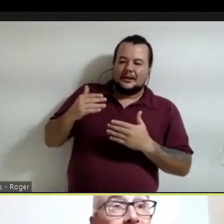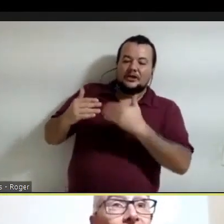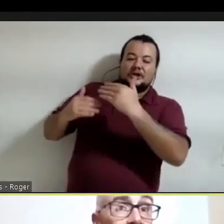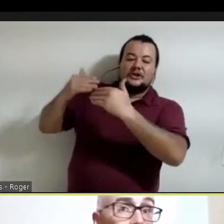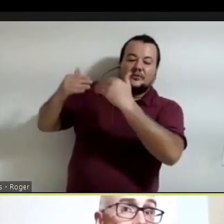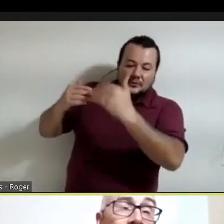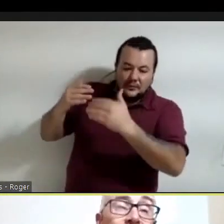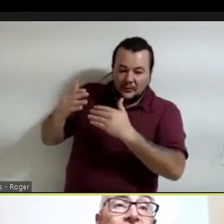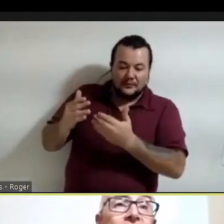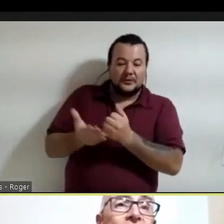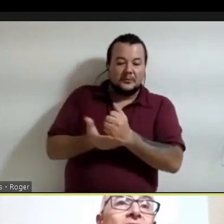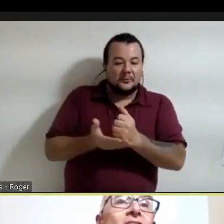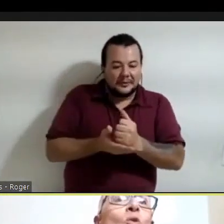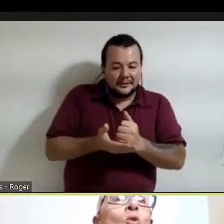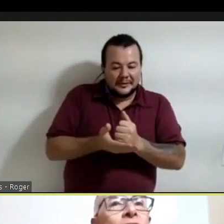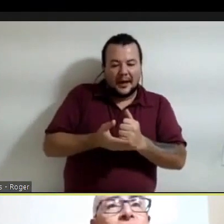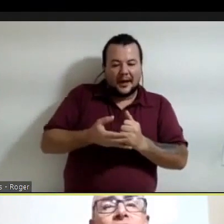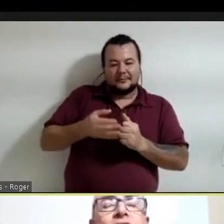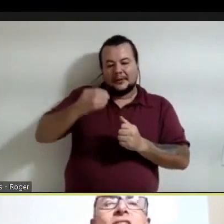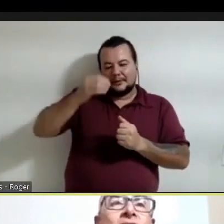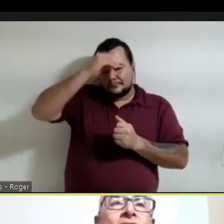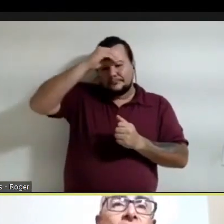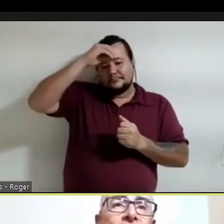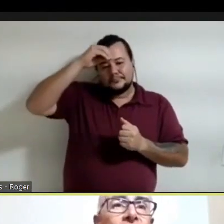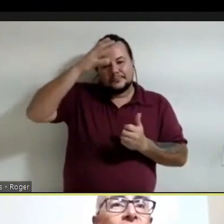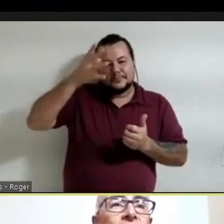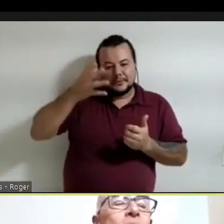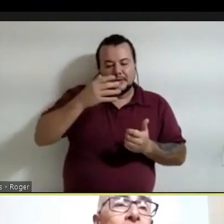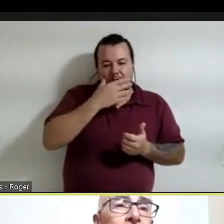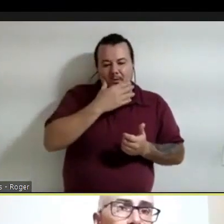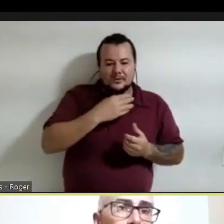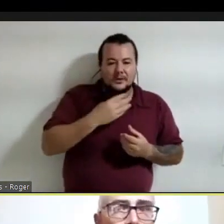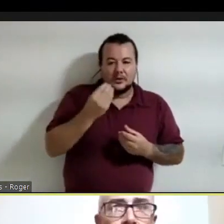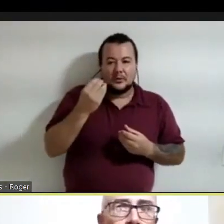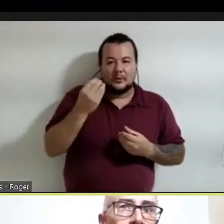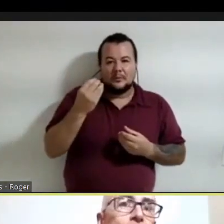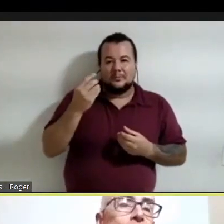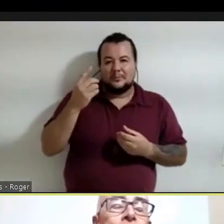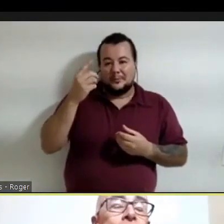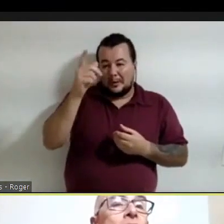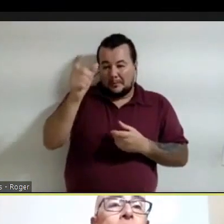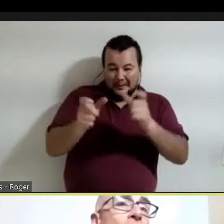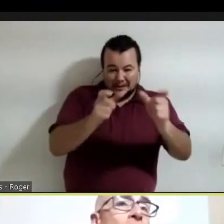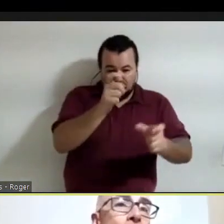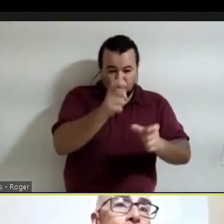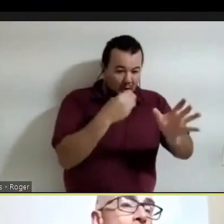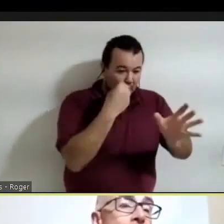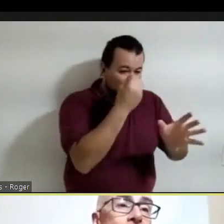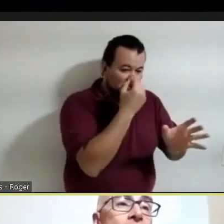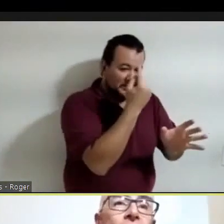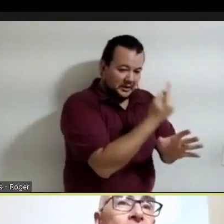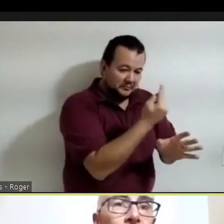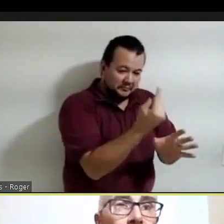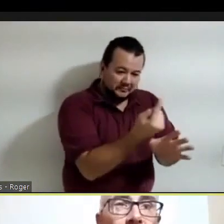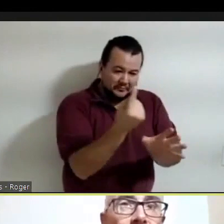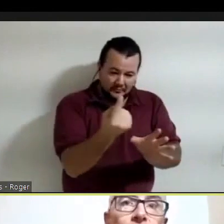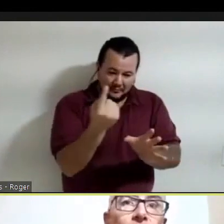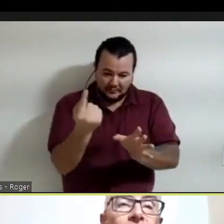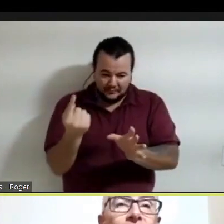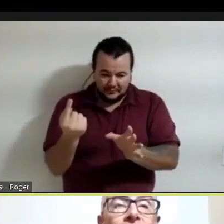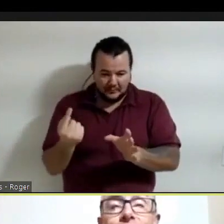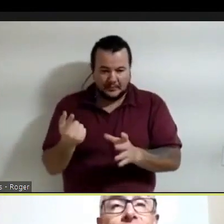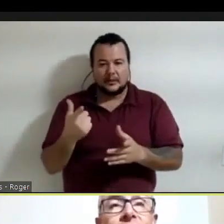experto para cada coisa. e jogar de visitantes e aceitar isso. Então, por exemplo, descargar um